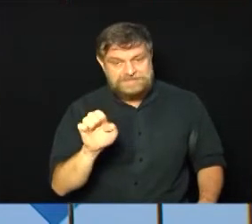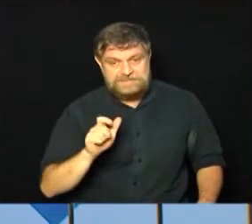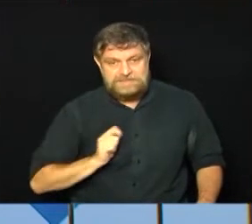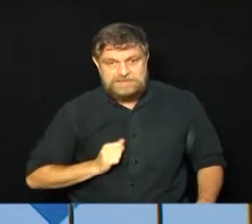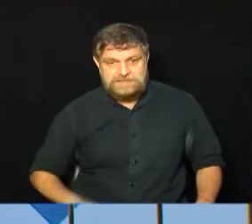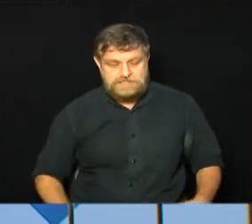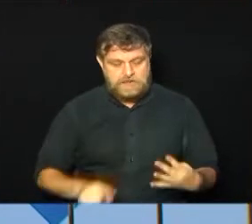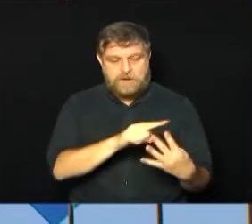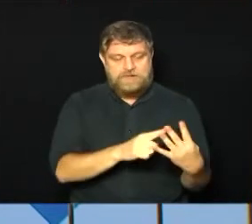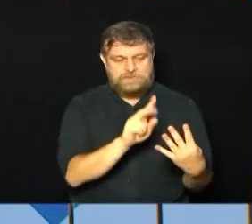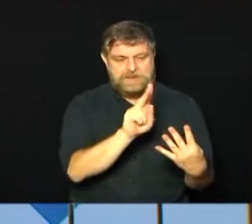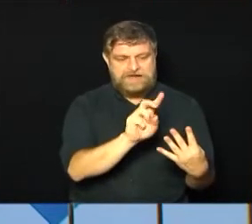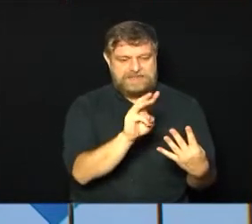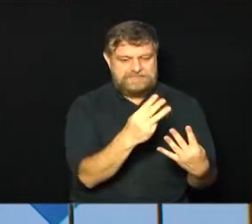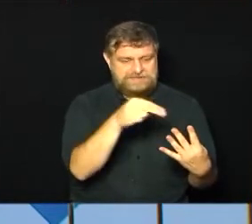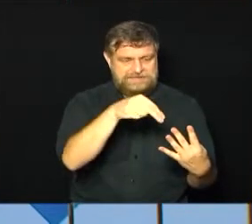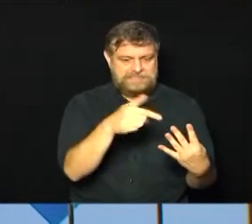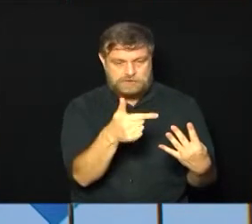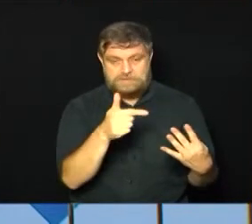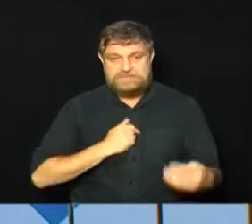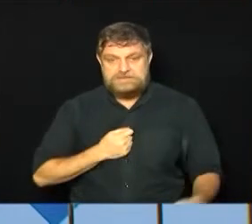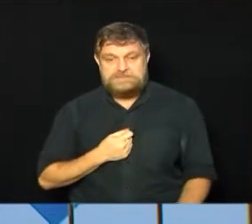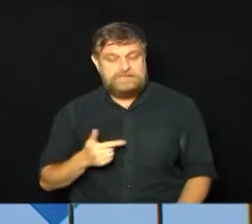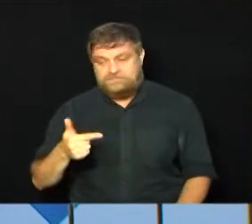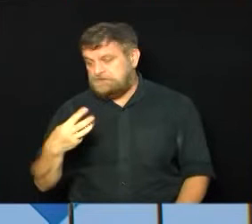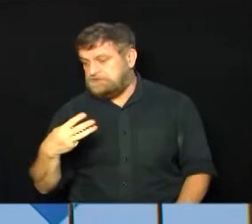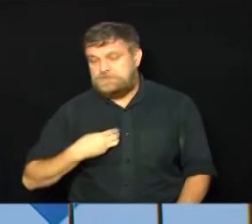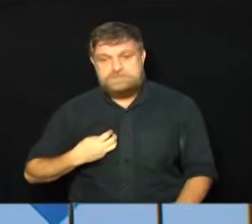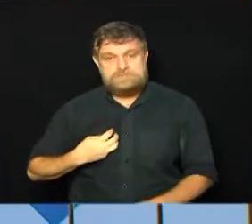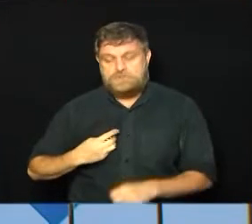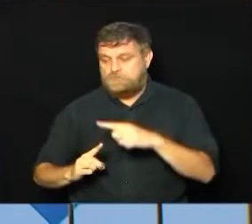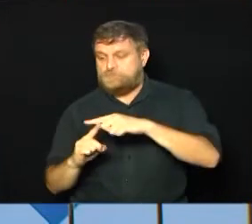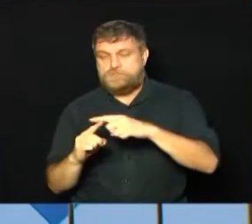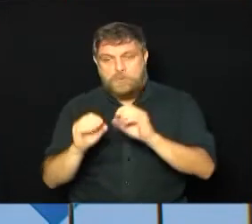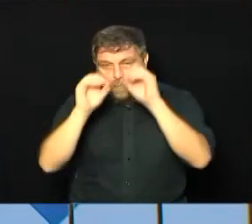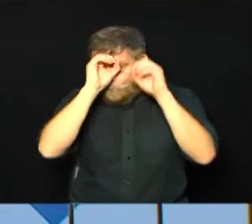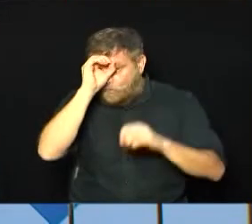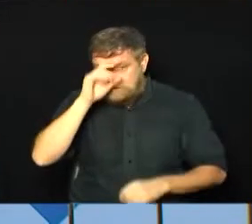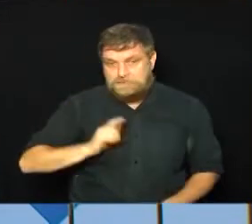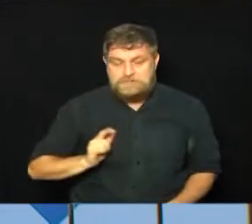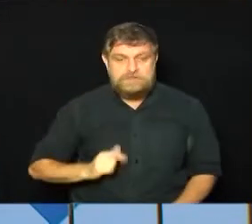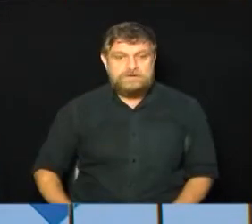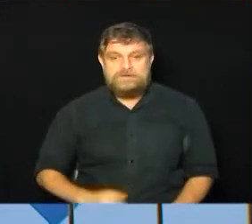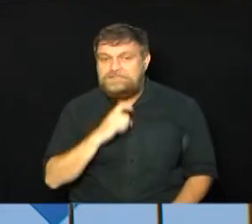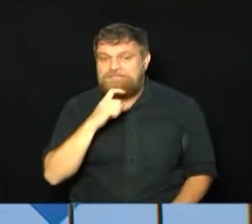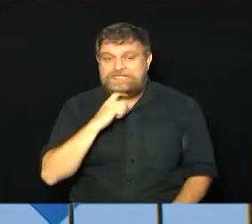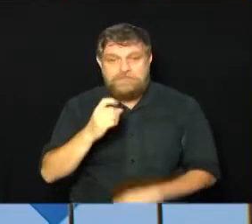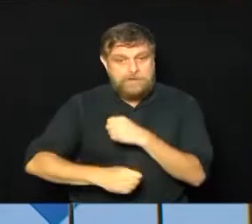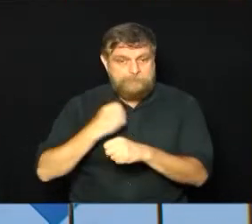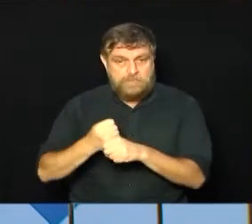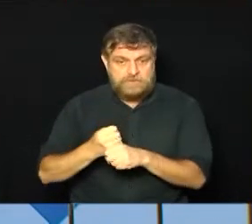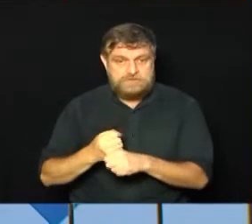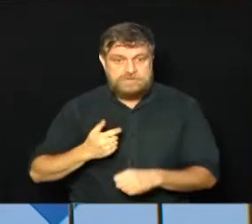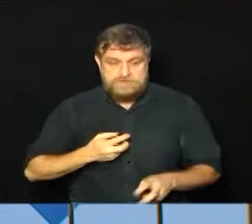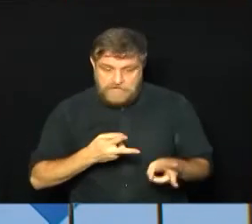e 23 não subtipados. Em 2020, foram 15 casos e nenhuma morte. Então, a gente já percebe